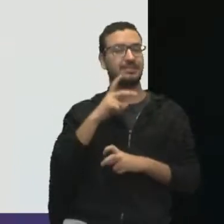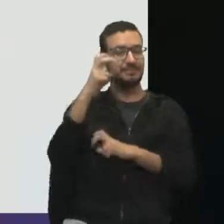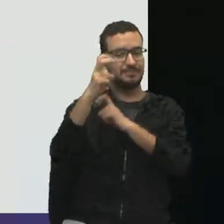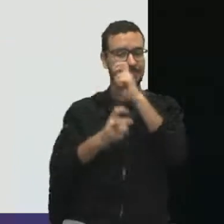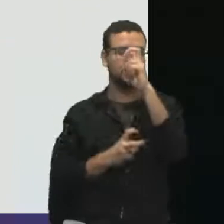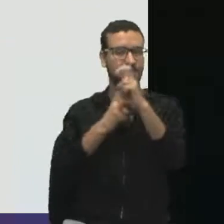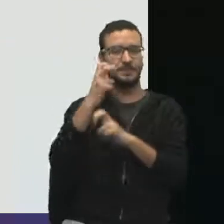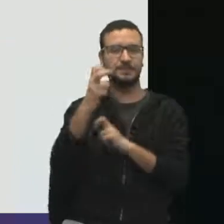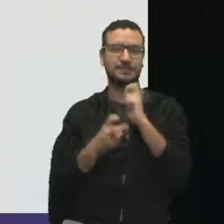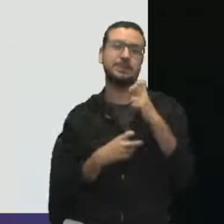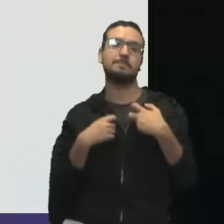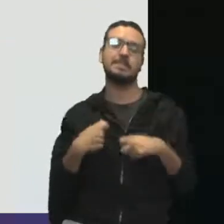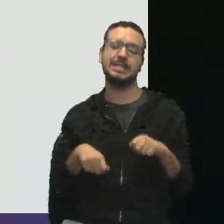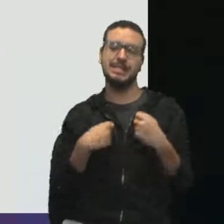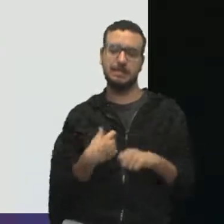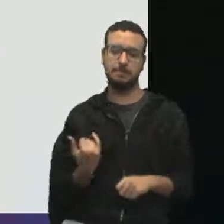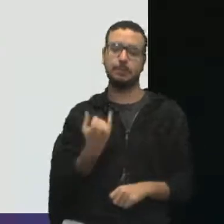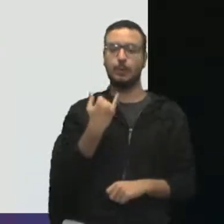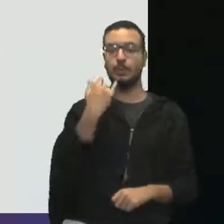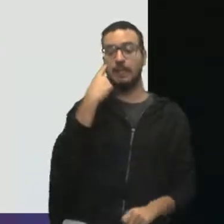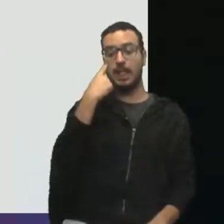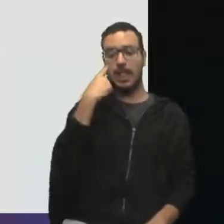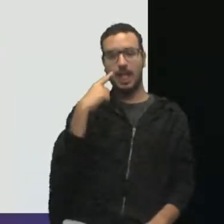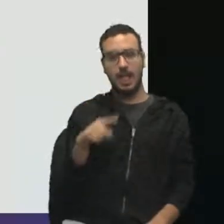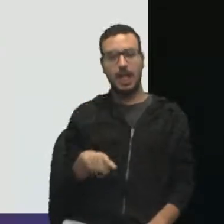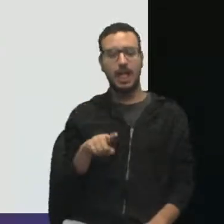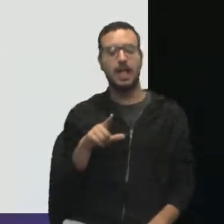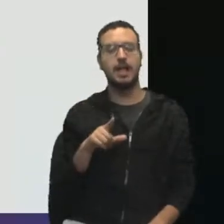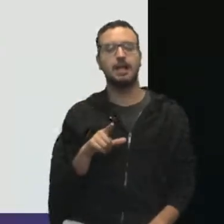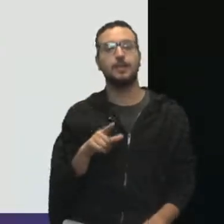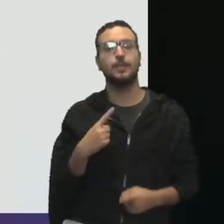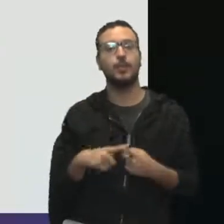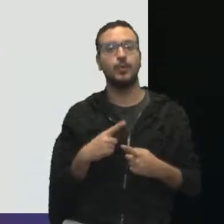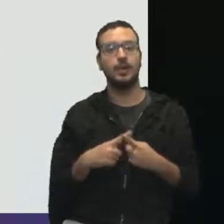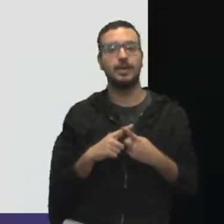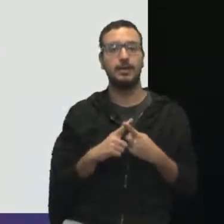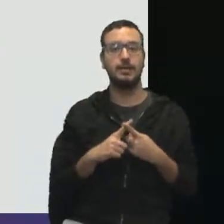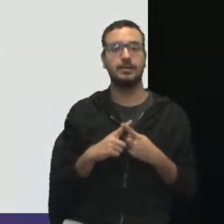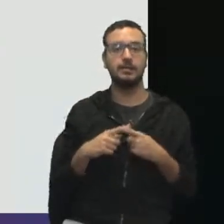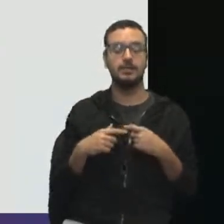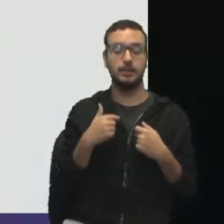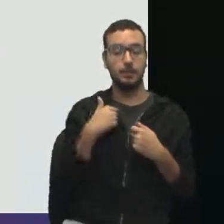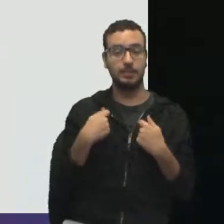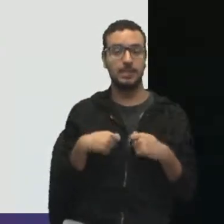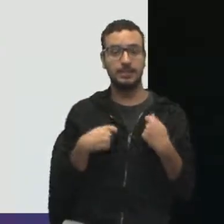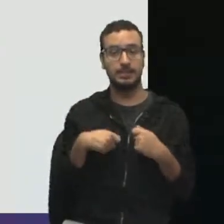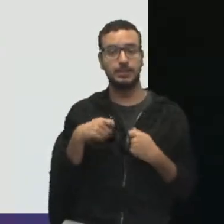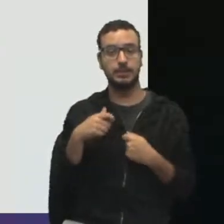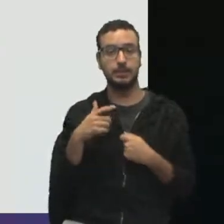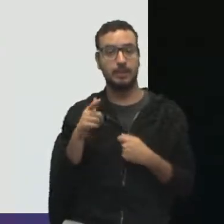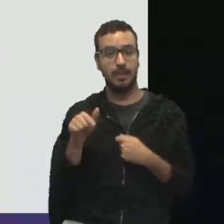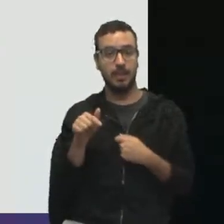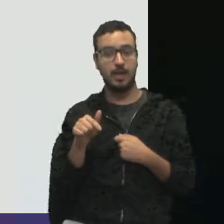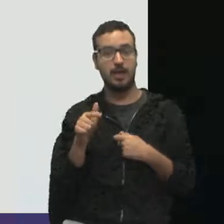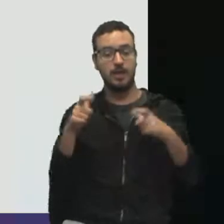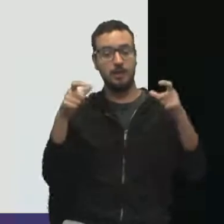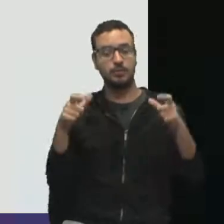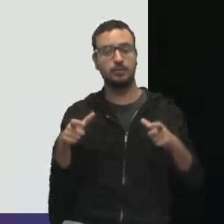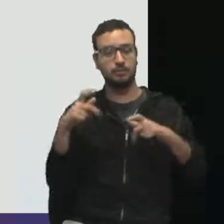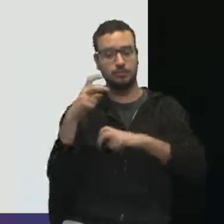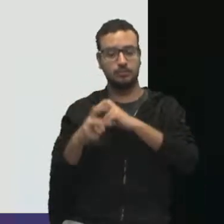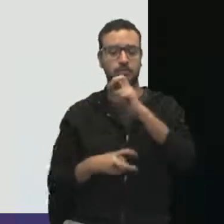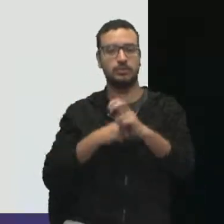fique atento a essas questões. Por quê? Porque eu preciso que lá, no meu parque,